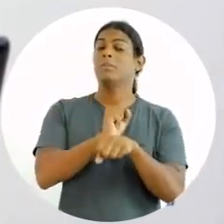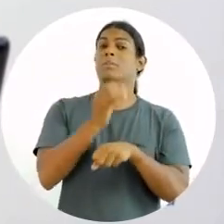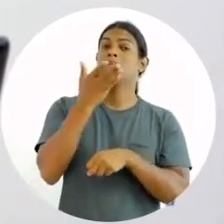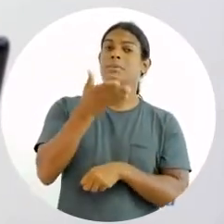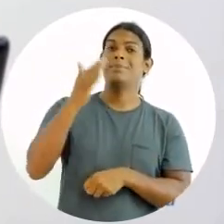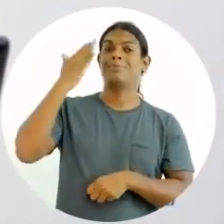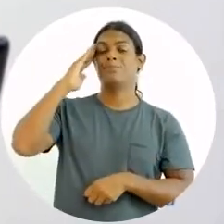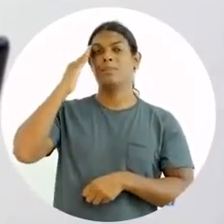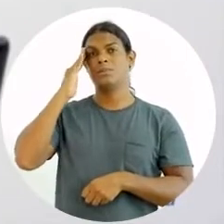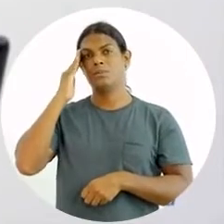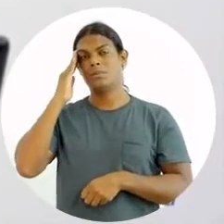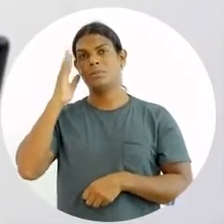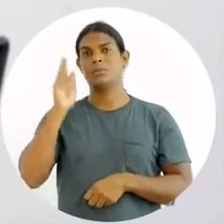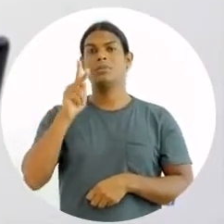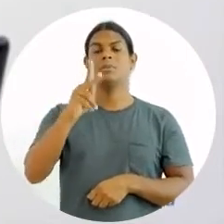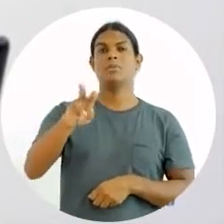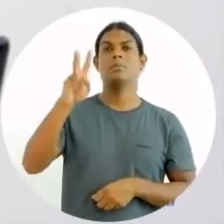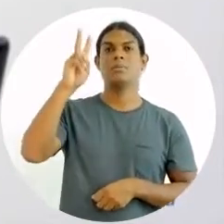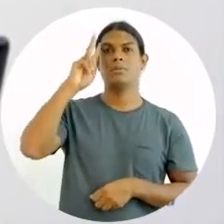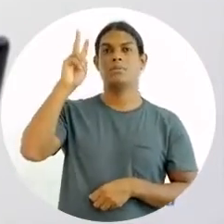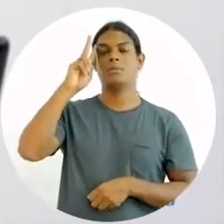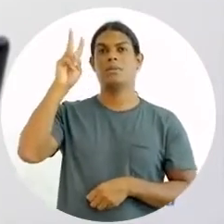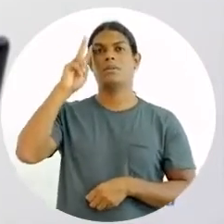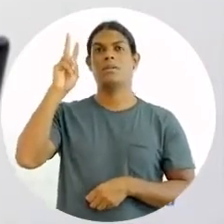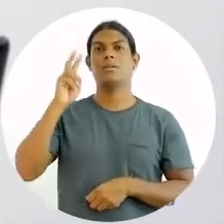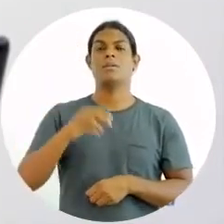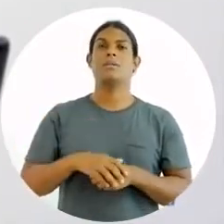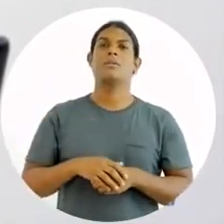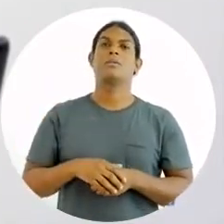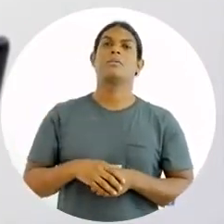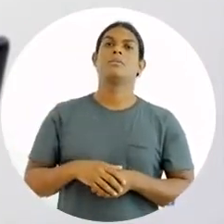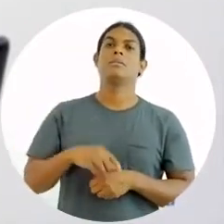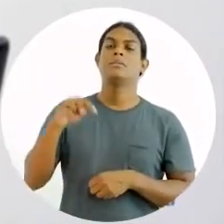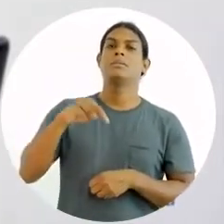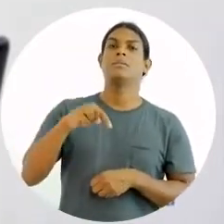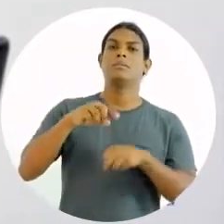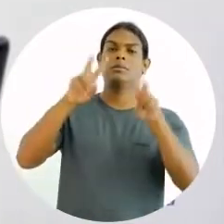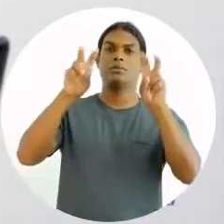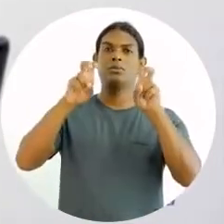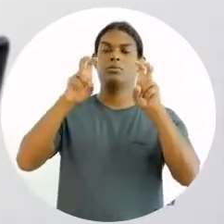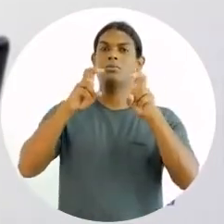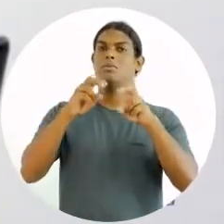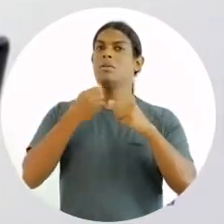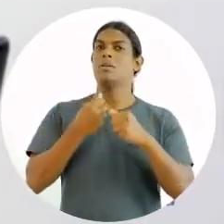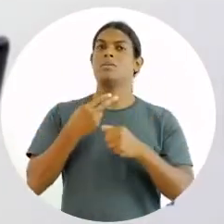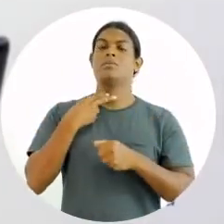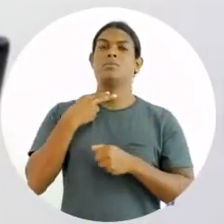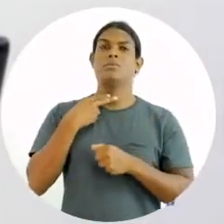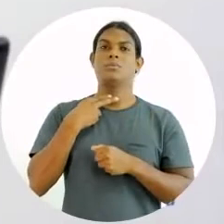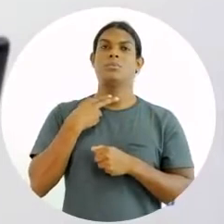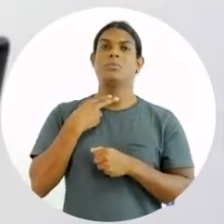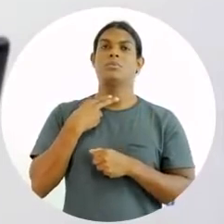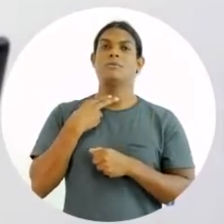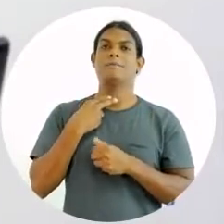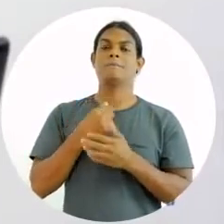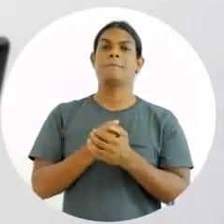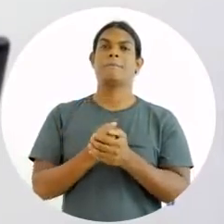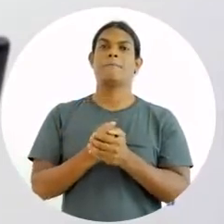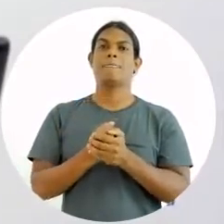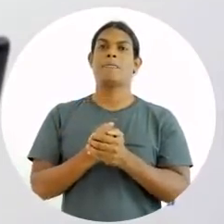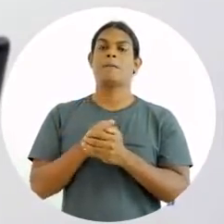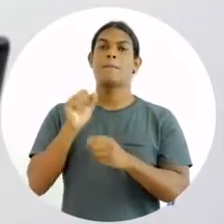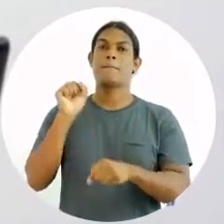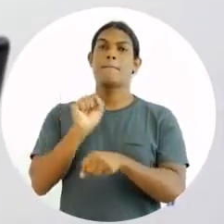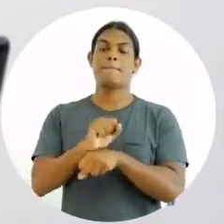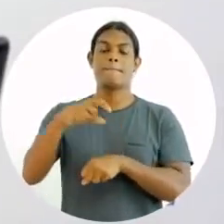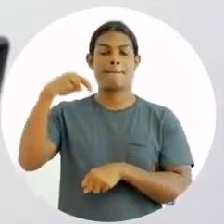entendido. Sempre lembrar que o conteúdo, ele não pode findar nessa aula. Vocês precisam pegar o material,